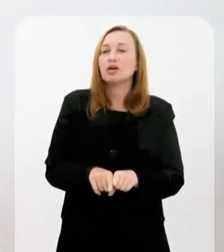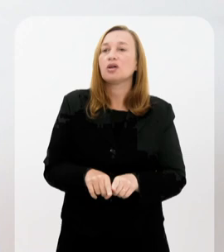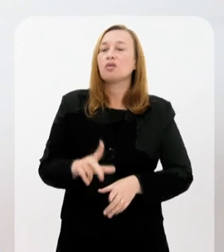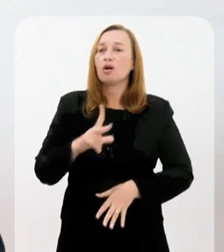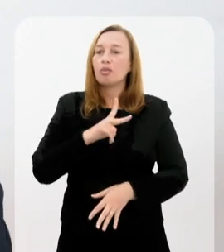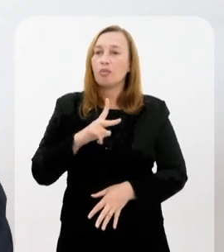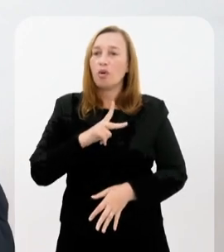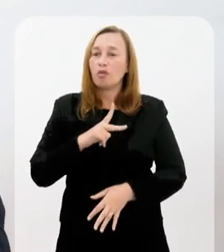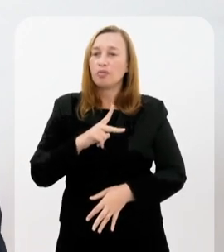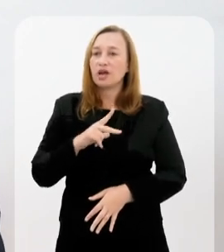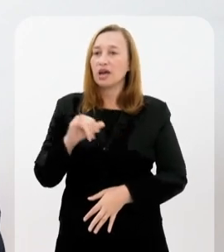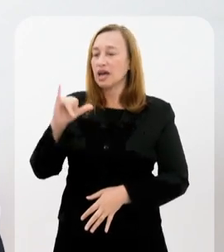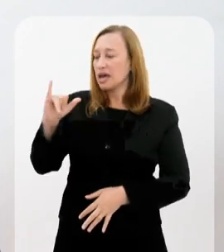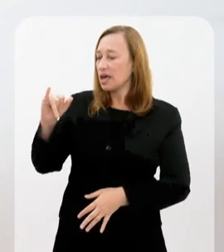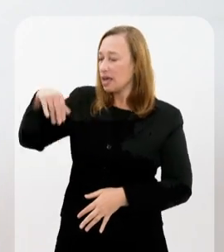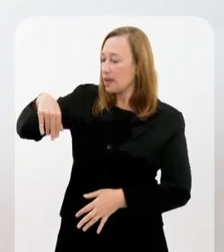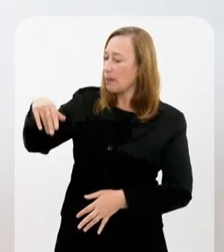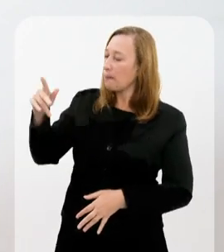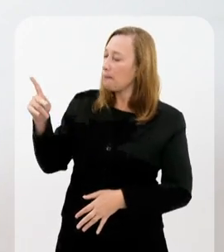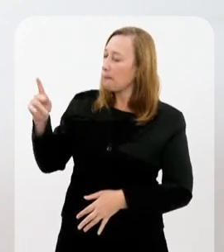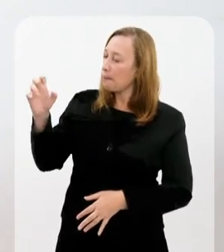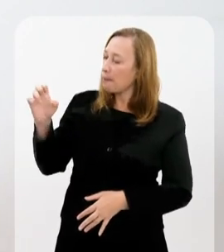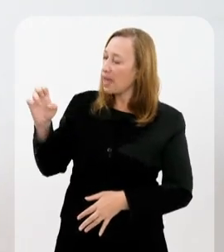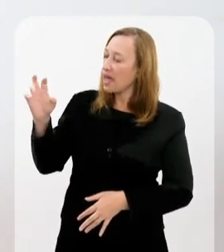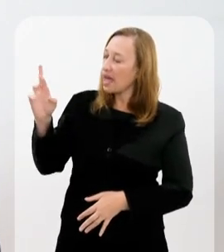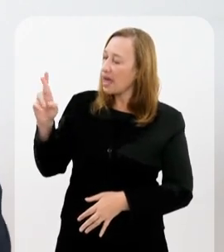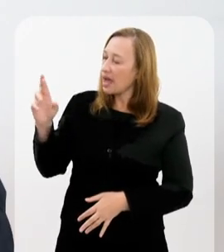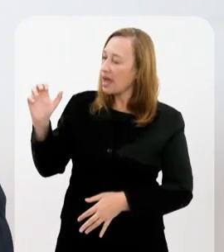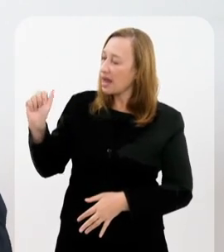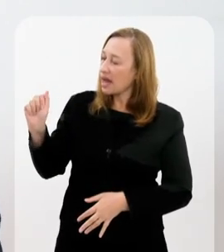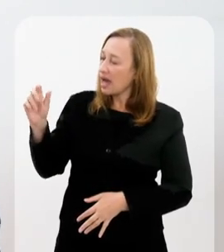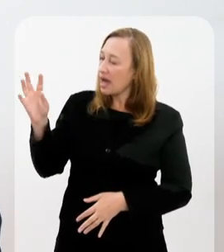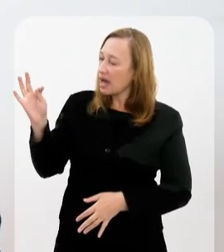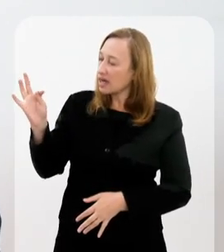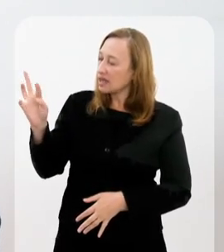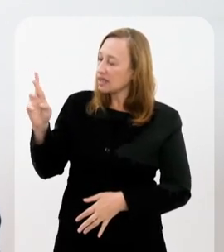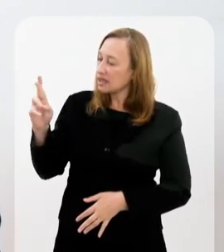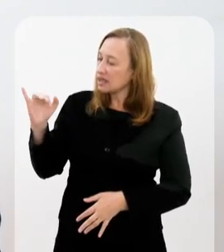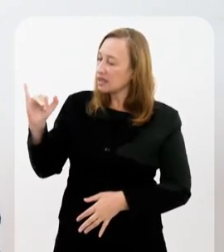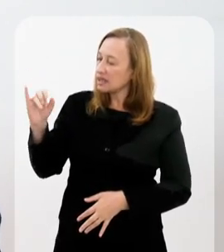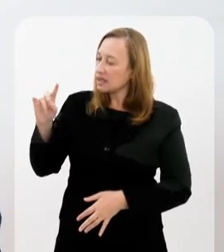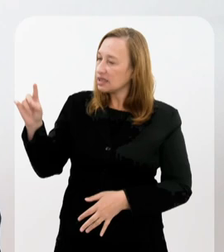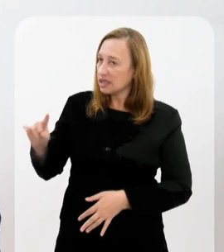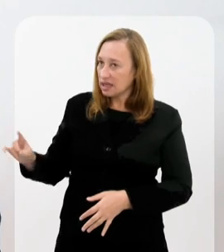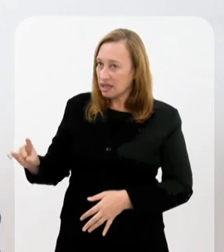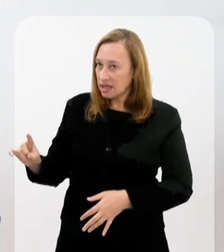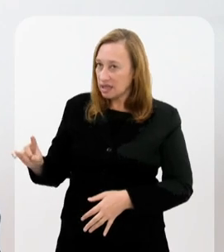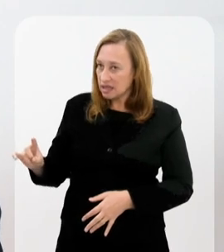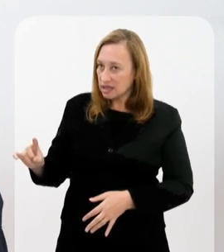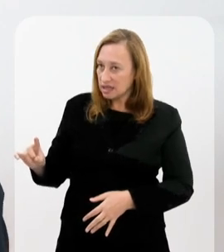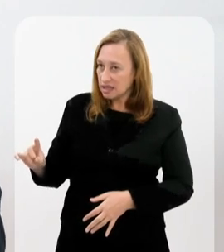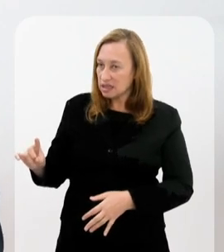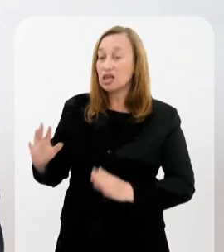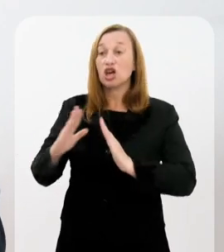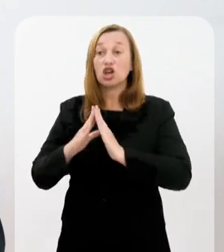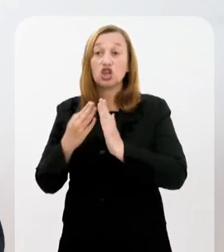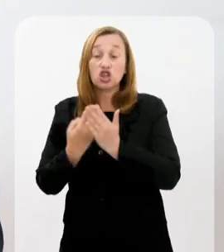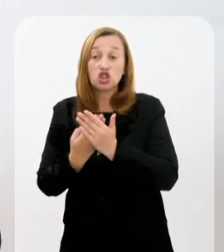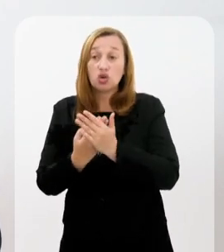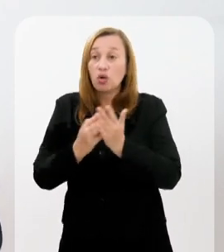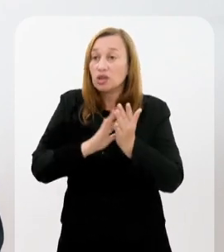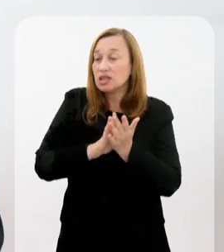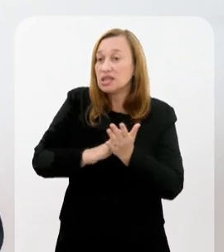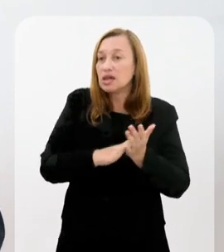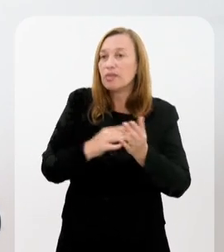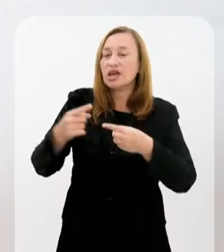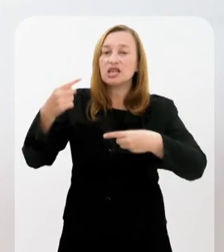com a própria Imperatriz Lopoldinense, que está na região. E, como a gente tem uma experiência também em carnaval, dentro do Instituto, a gente quer unir